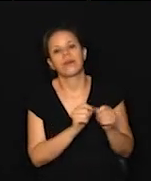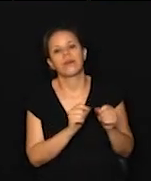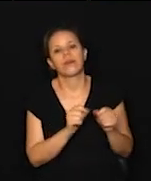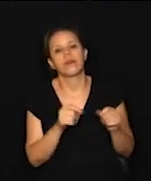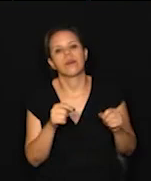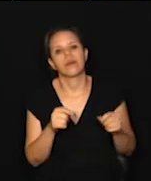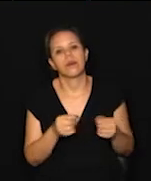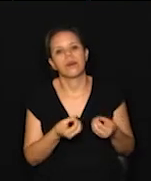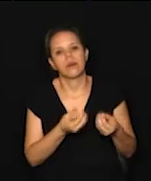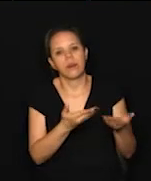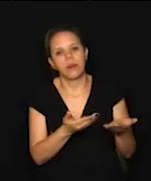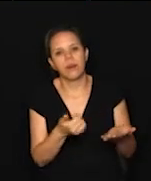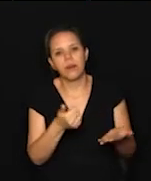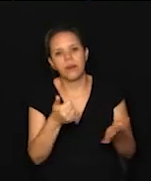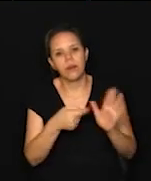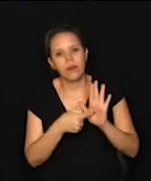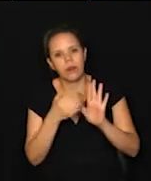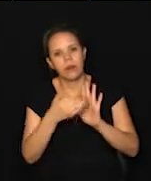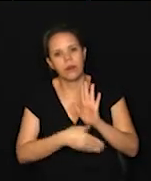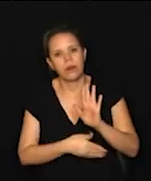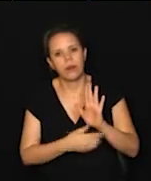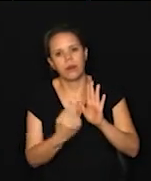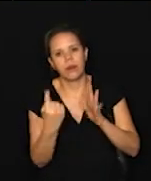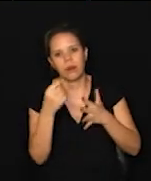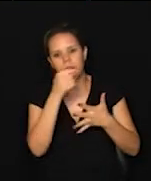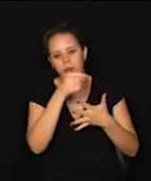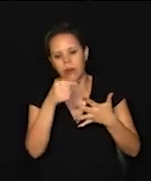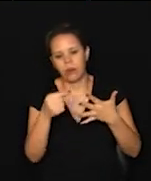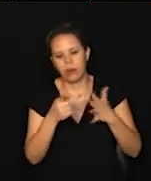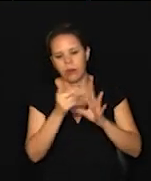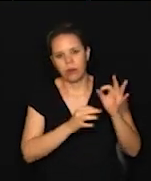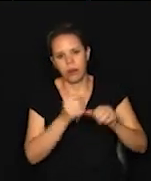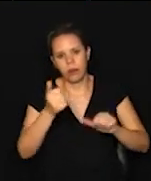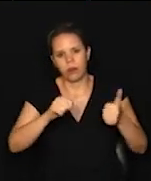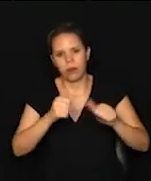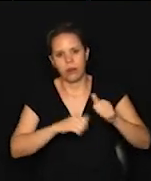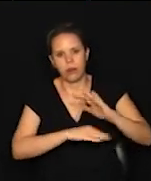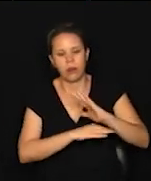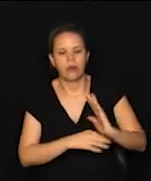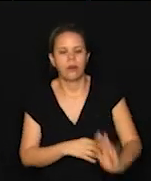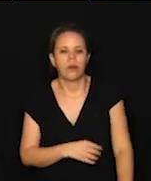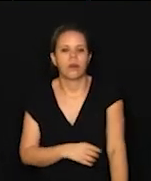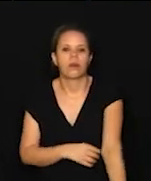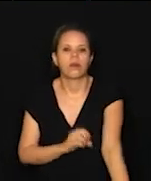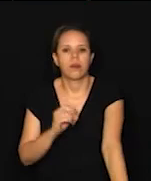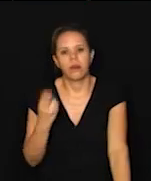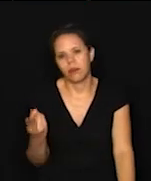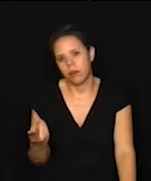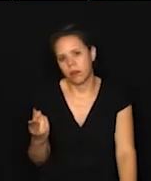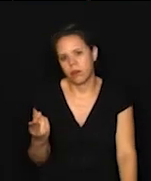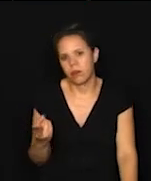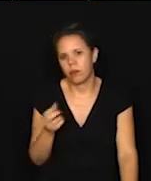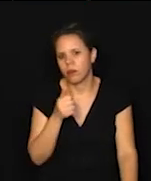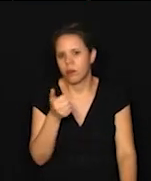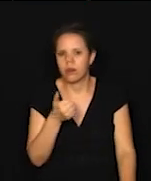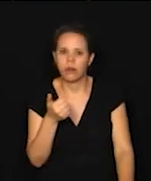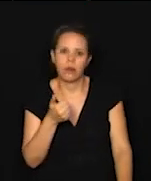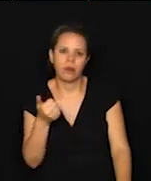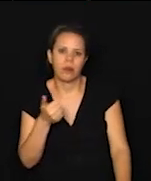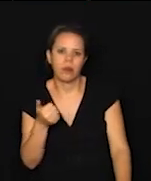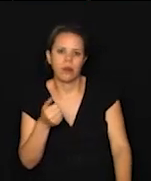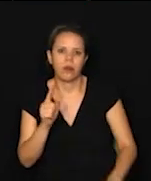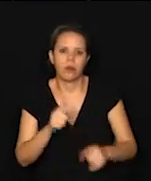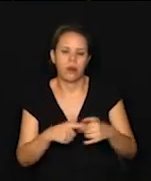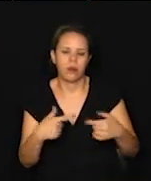a que dá o primeiro parecer a cada um dos projetos que tramitam aqui na casa. Ou seja, primeiro as